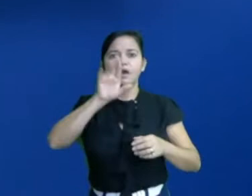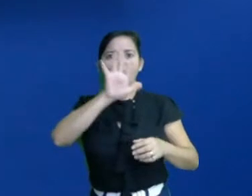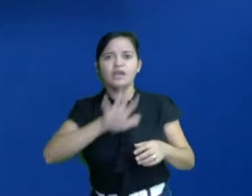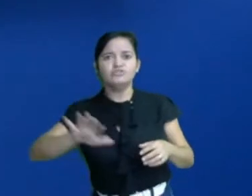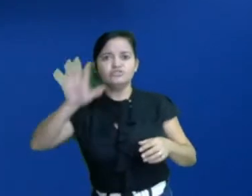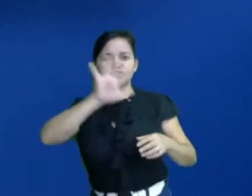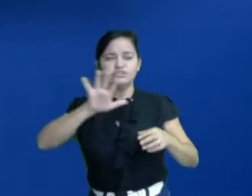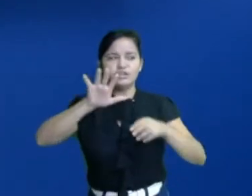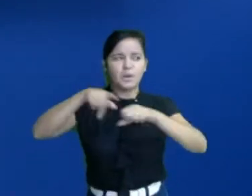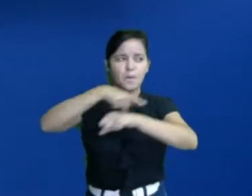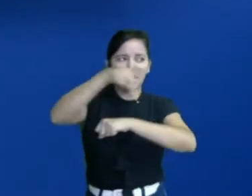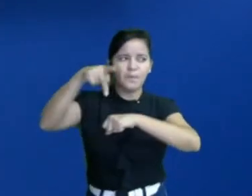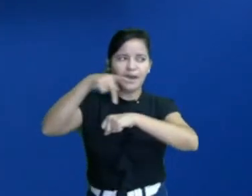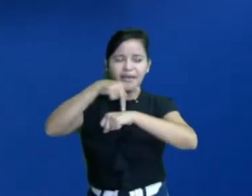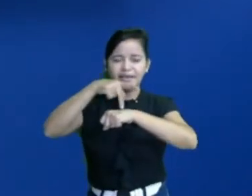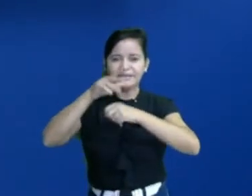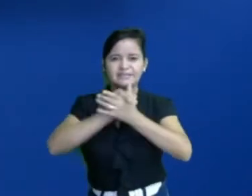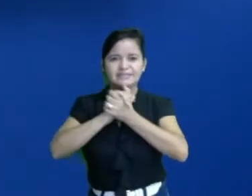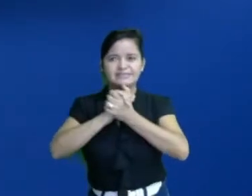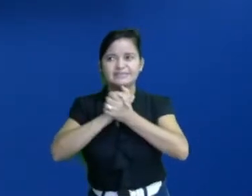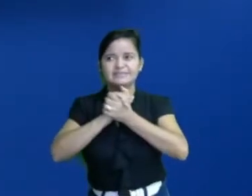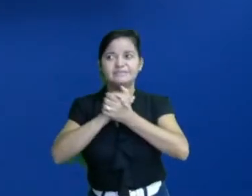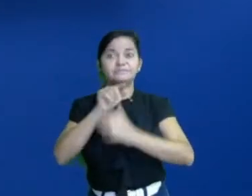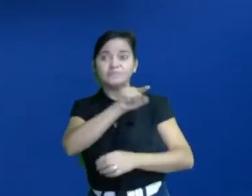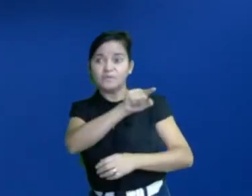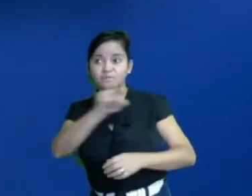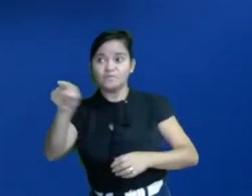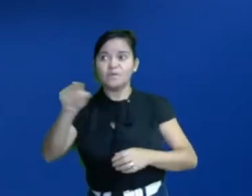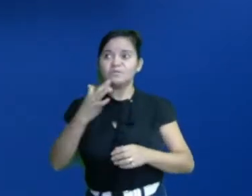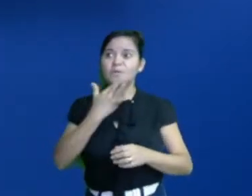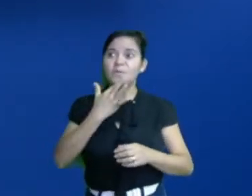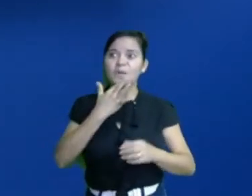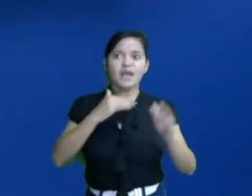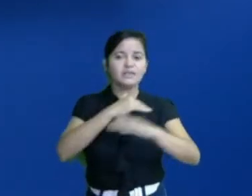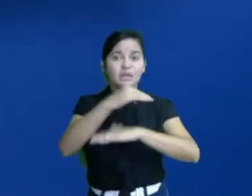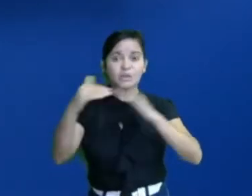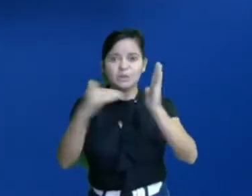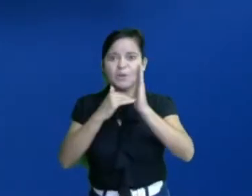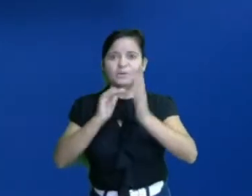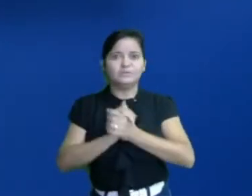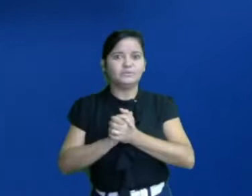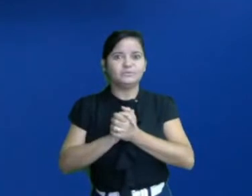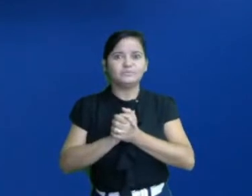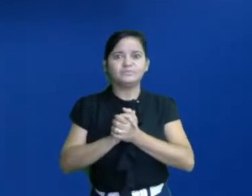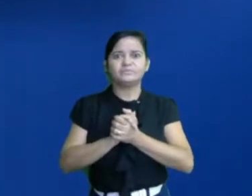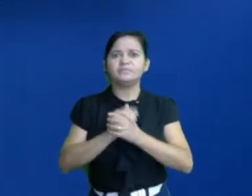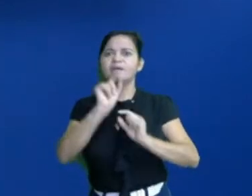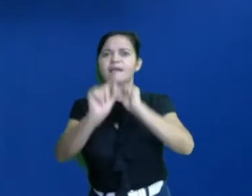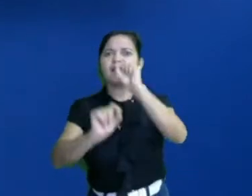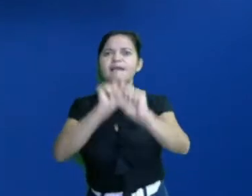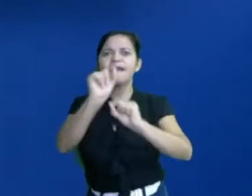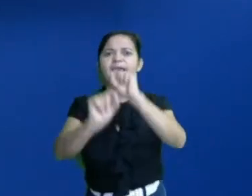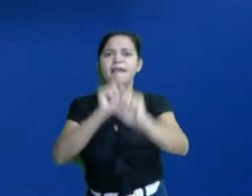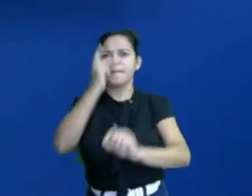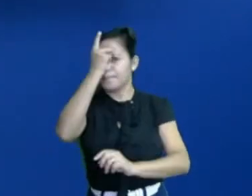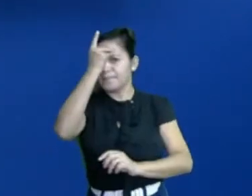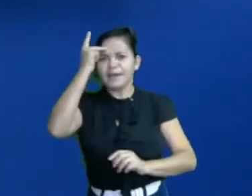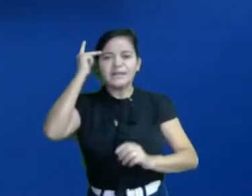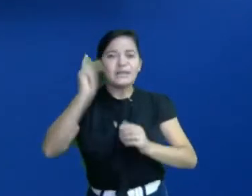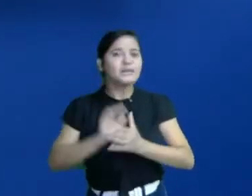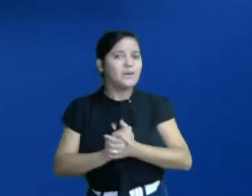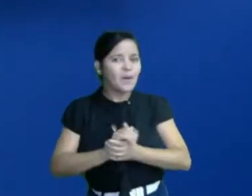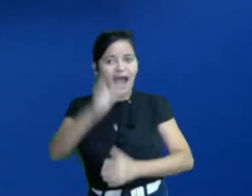outro país, não sei. E aí, você conhece todo mundo? Quem são essas pessoas? É